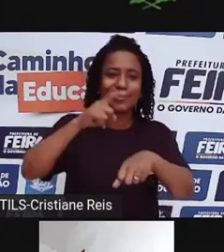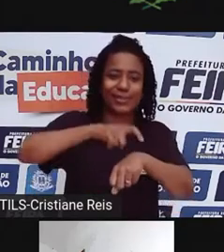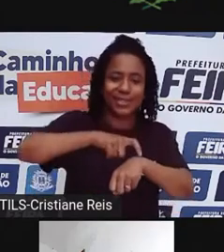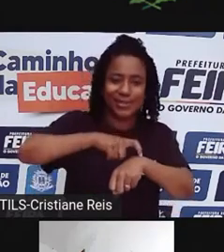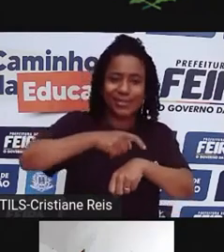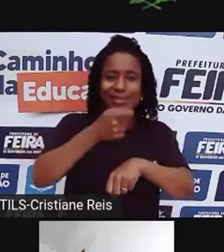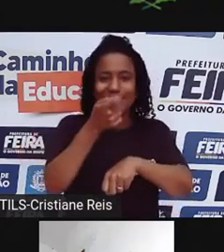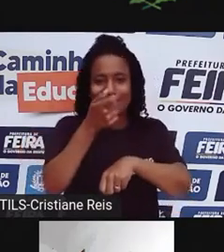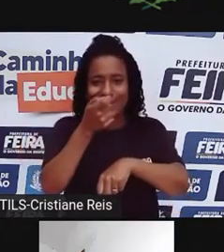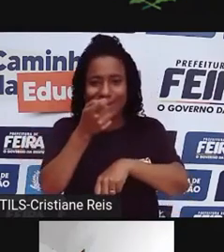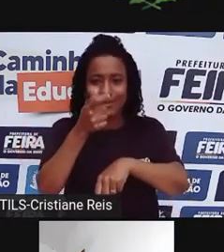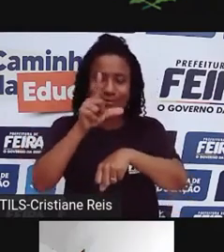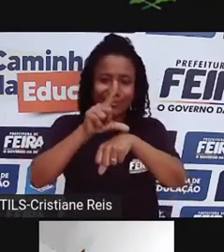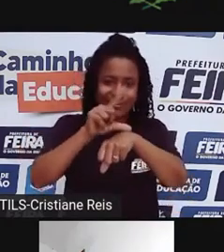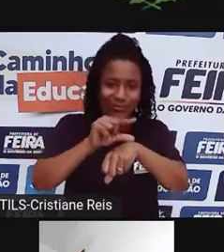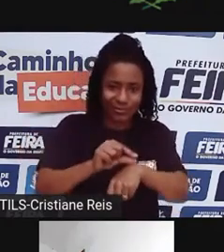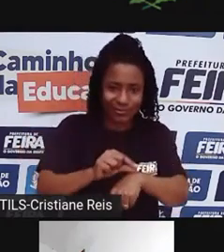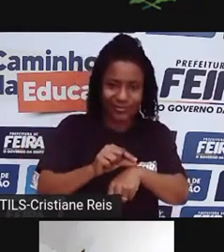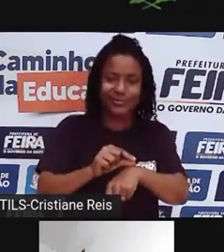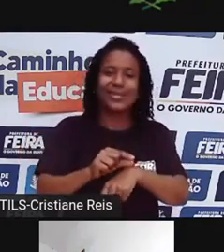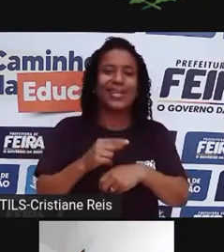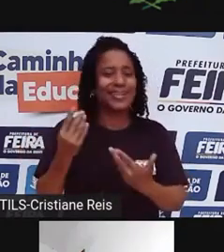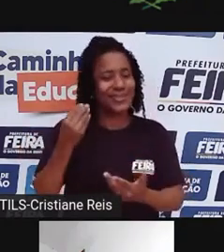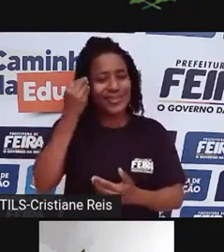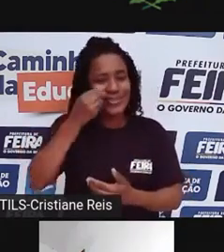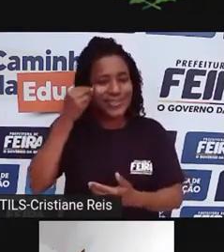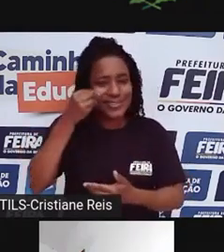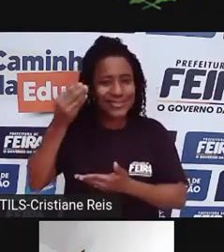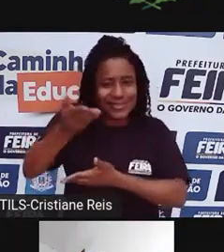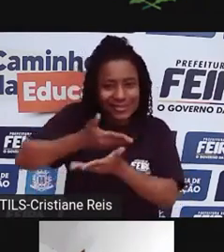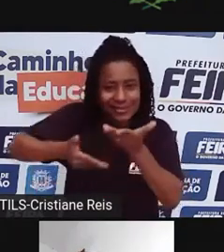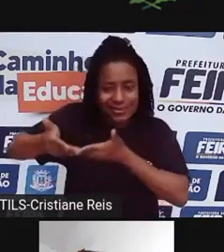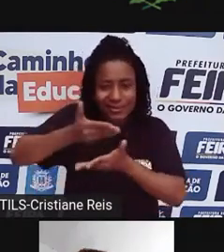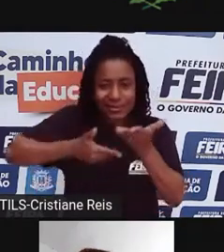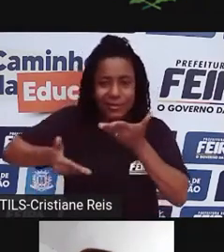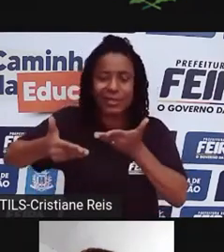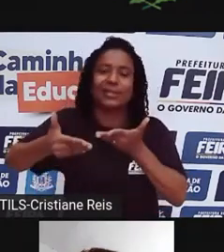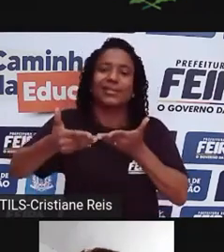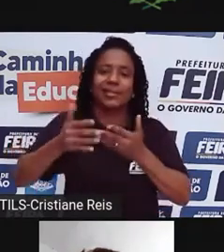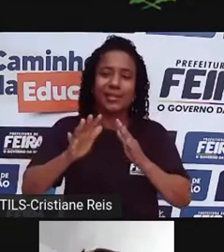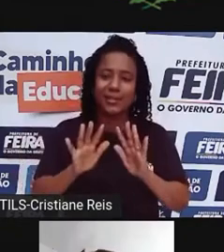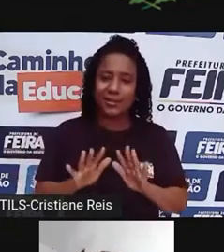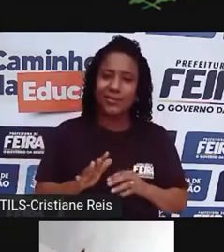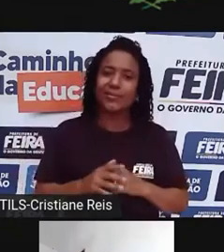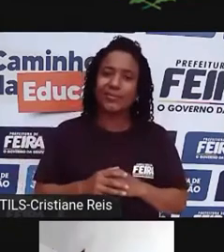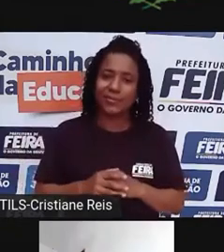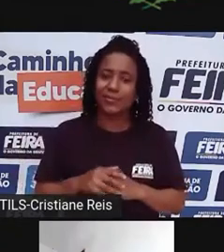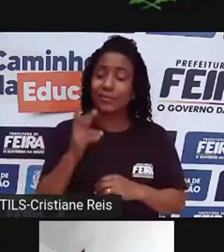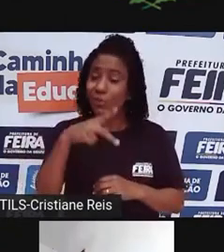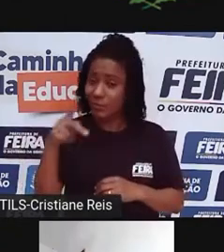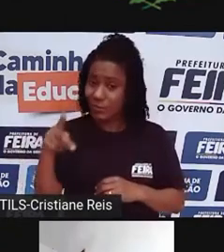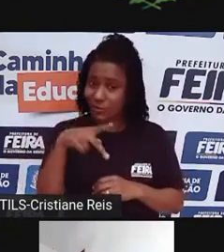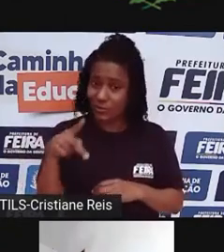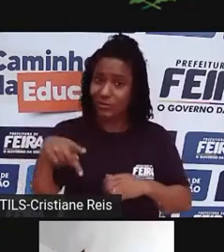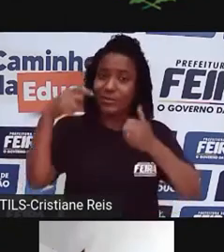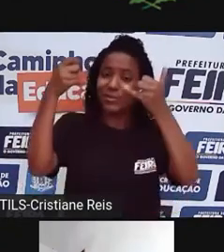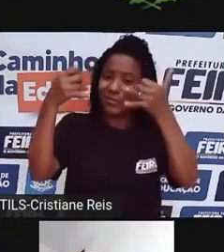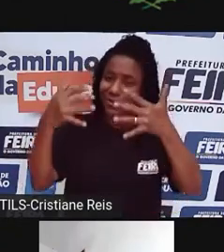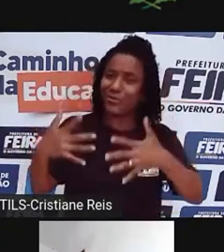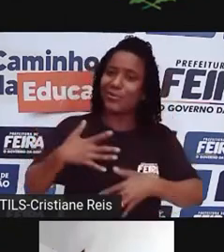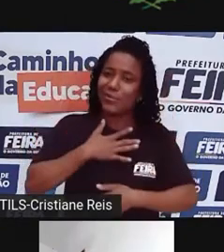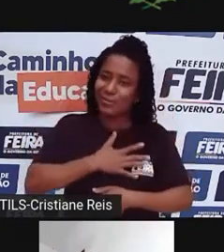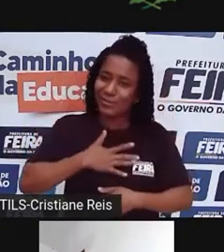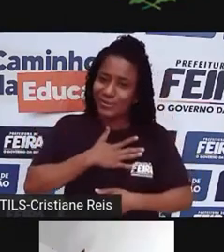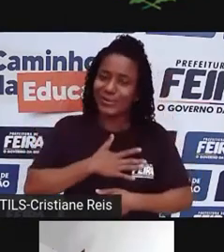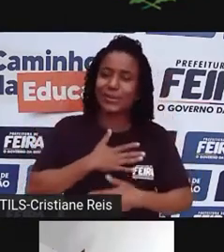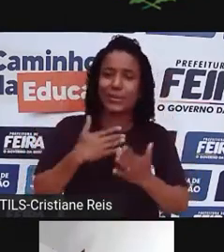infelizmente, o momento de saberes e viveres está quase acabando. Eu estou super adorando essa conversa, aprendi muito já até aqui